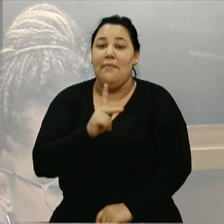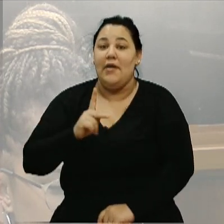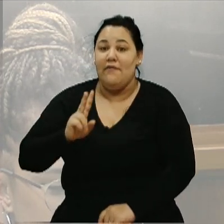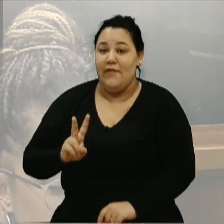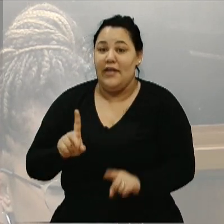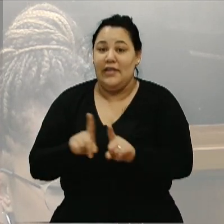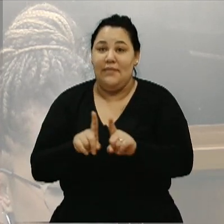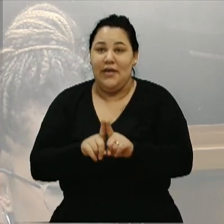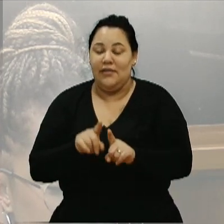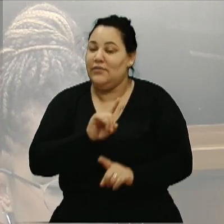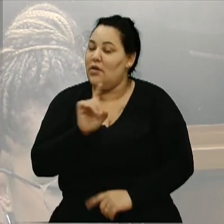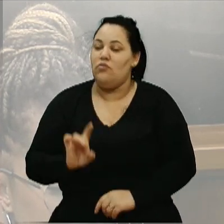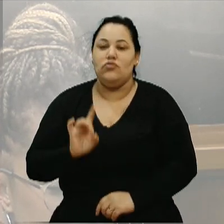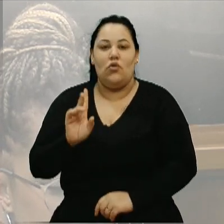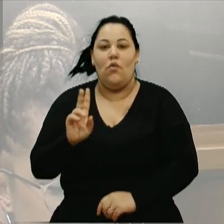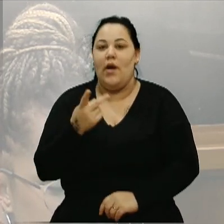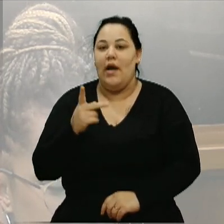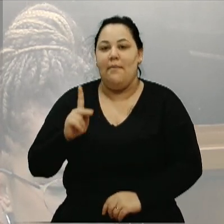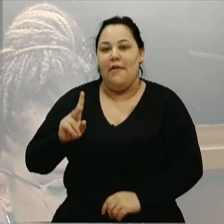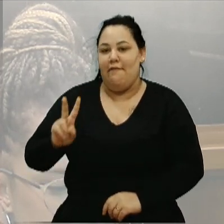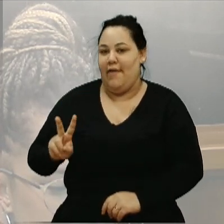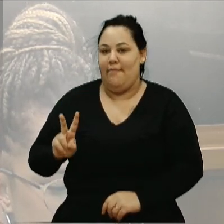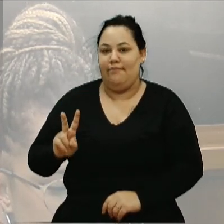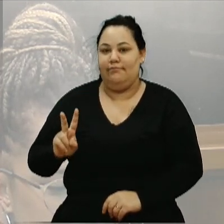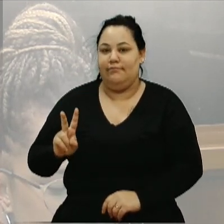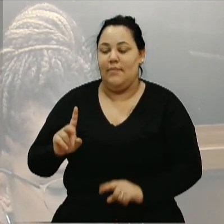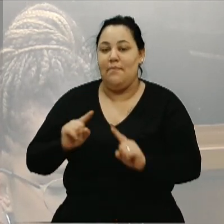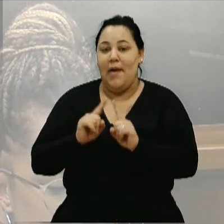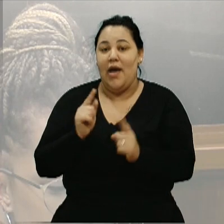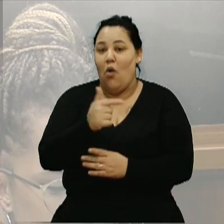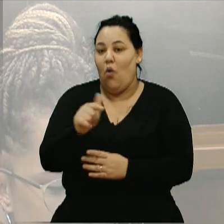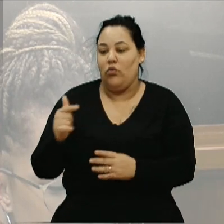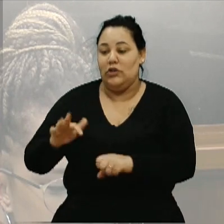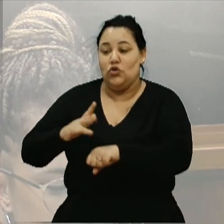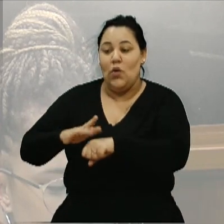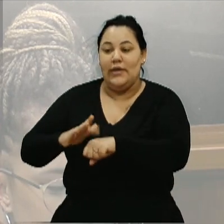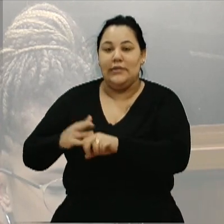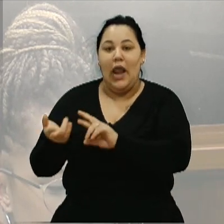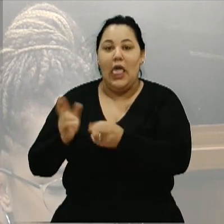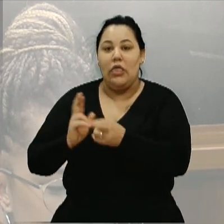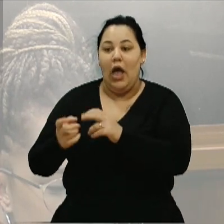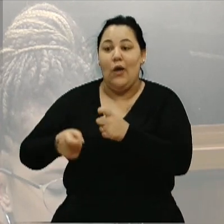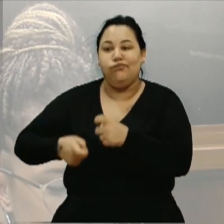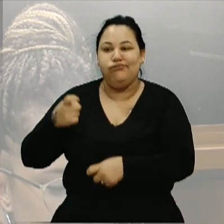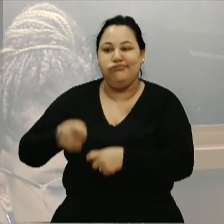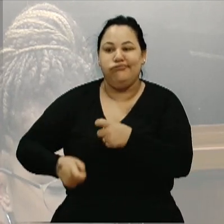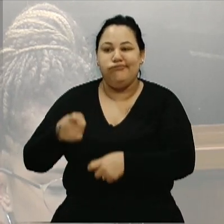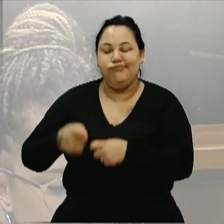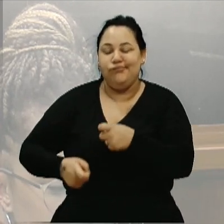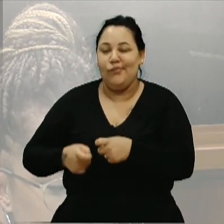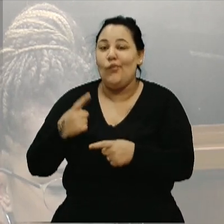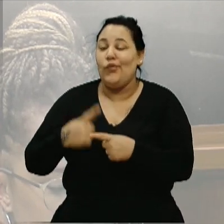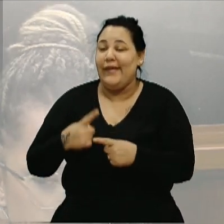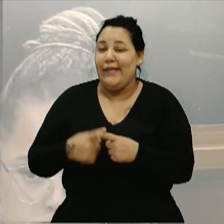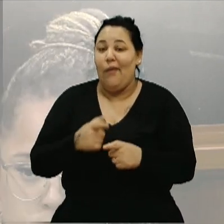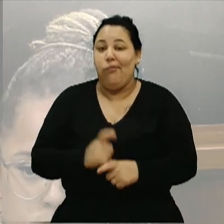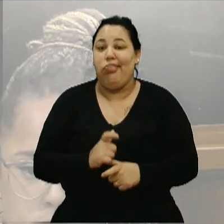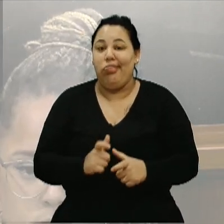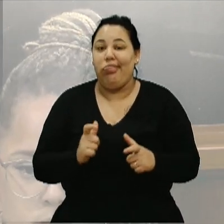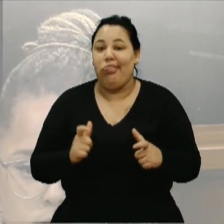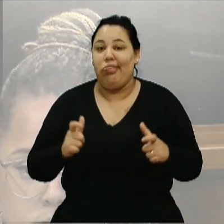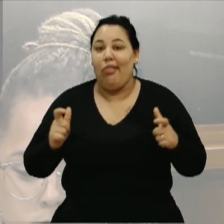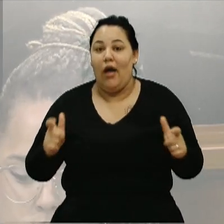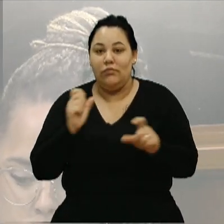só o HPV, mas várias outras ISTs têm aumentado significativamente na nossa sociedade, em